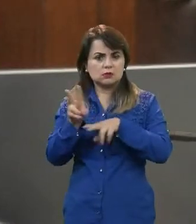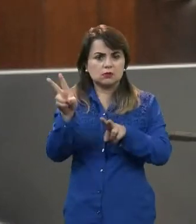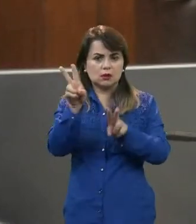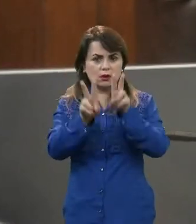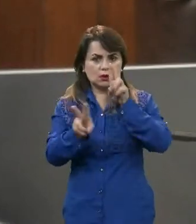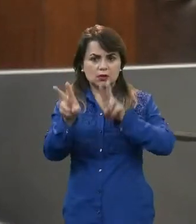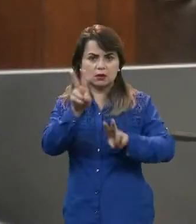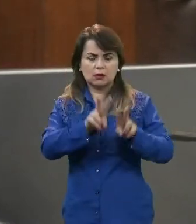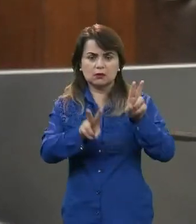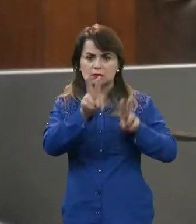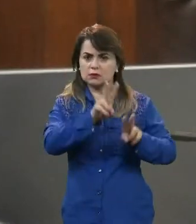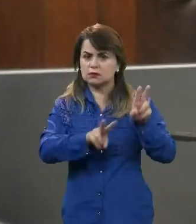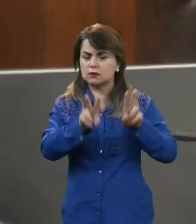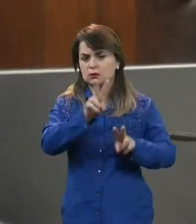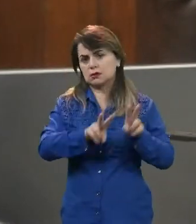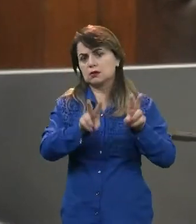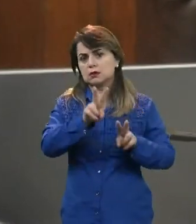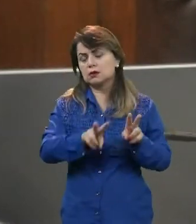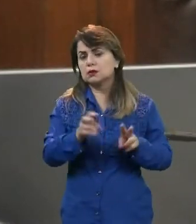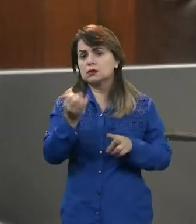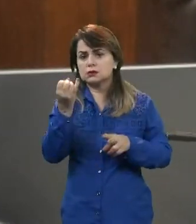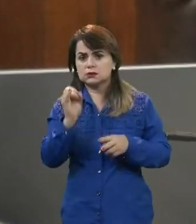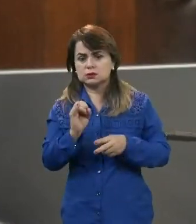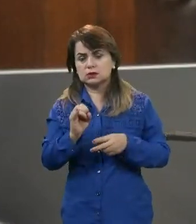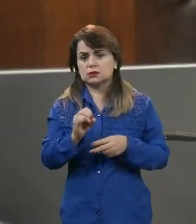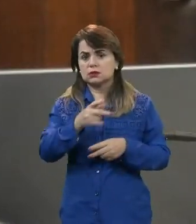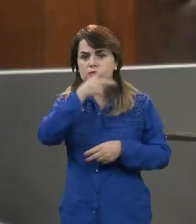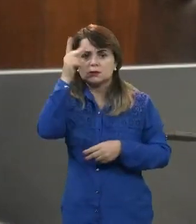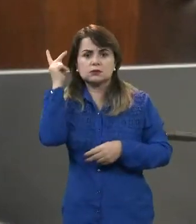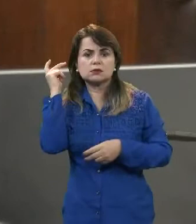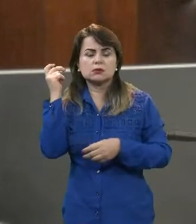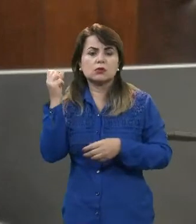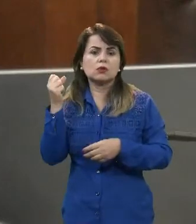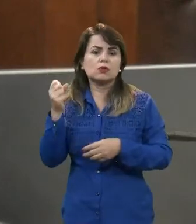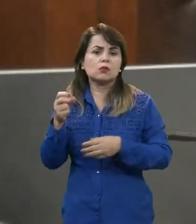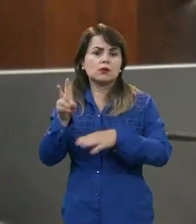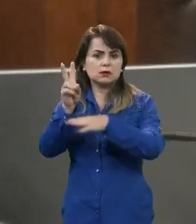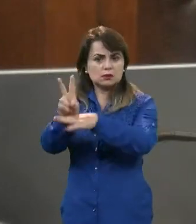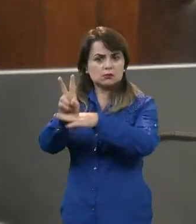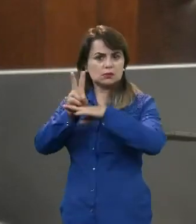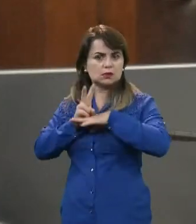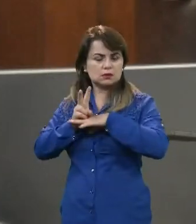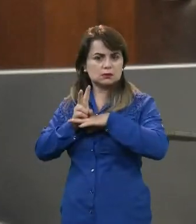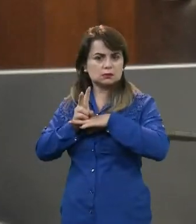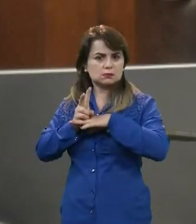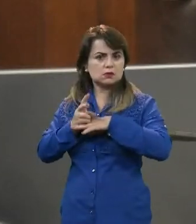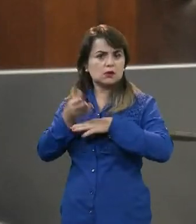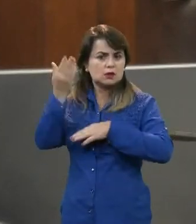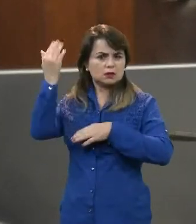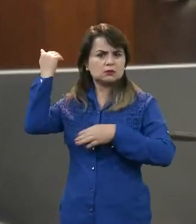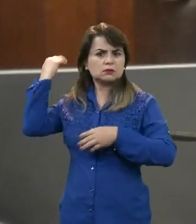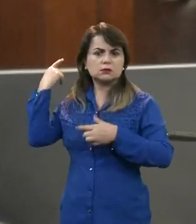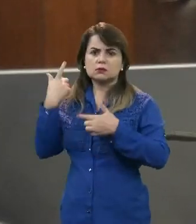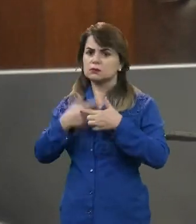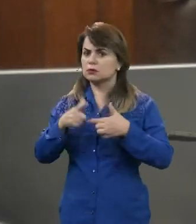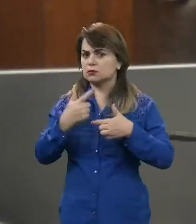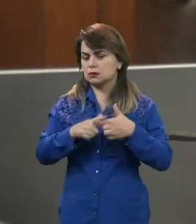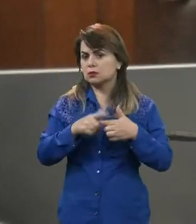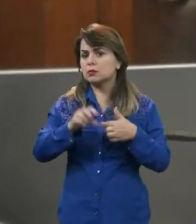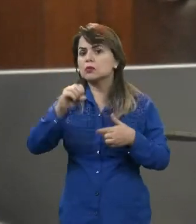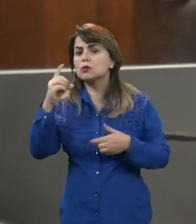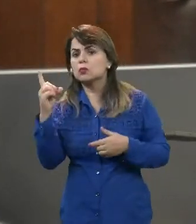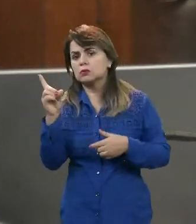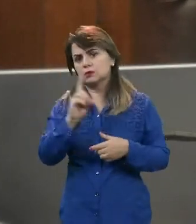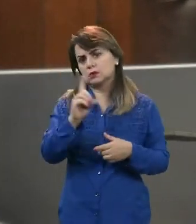o tomador do empréstimo, no passado, teve ou não teve um problema. Mas é aquele contrato